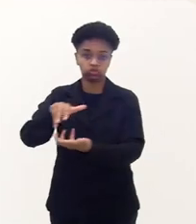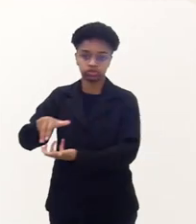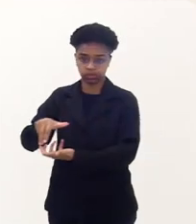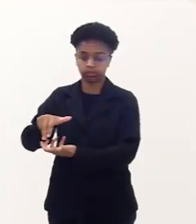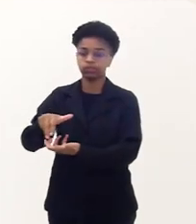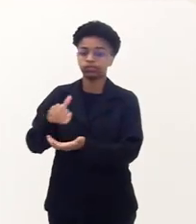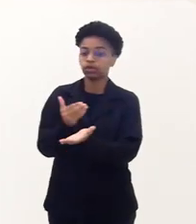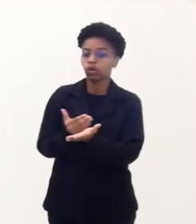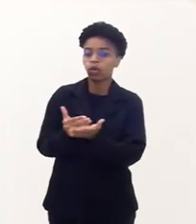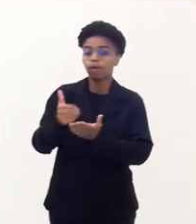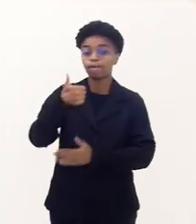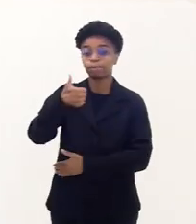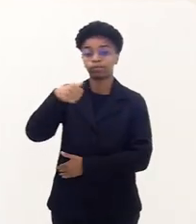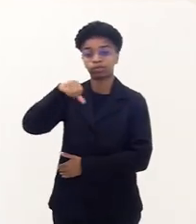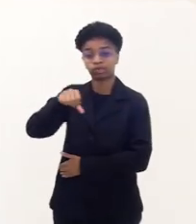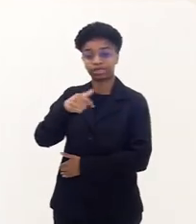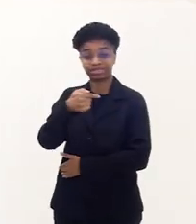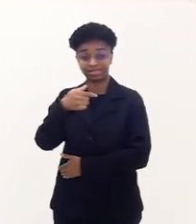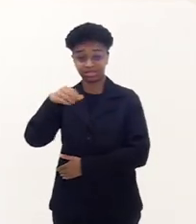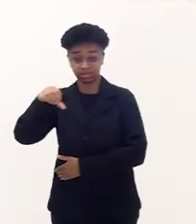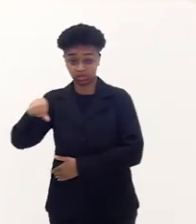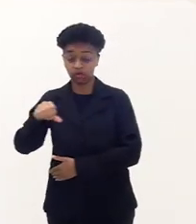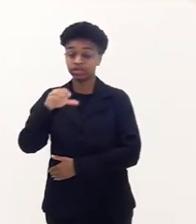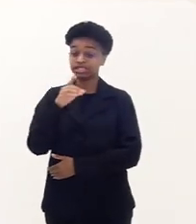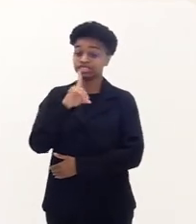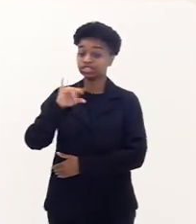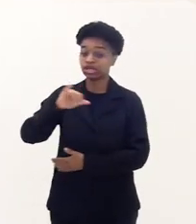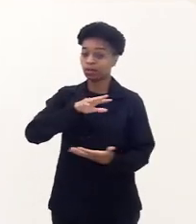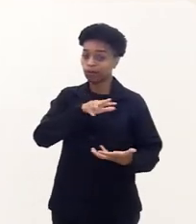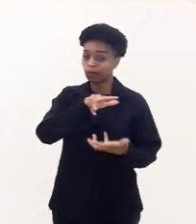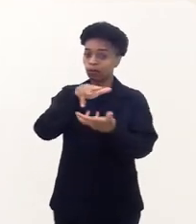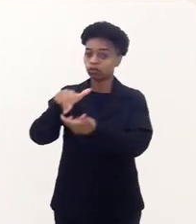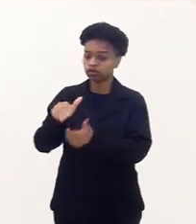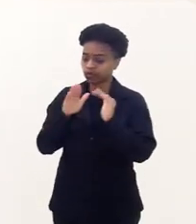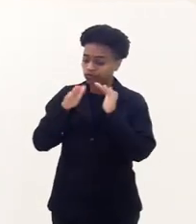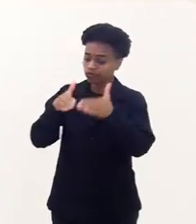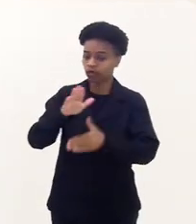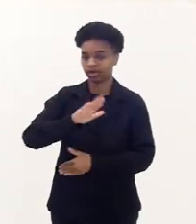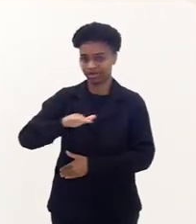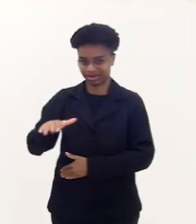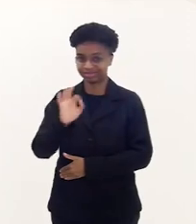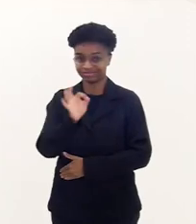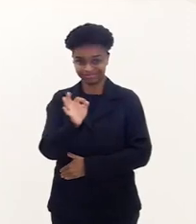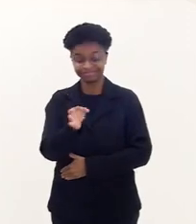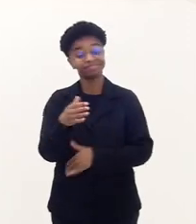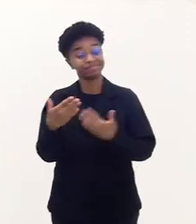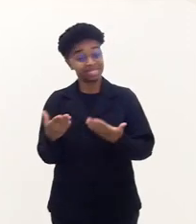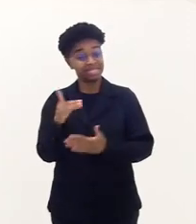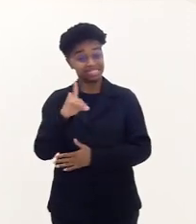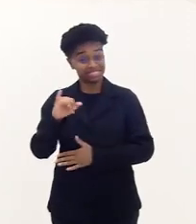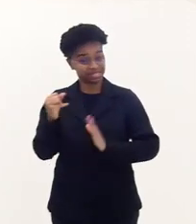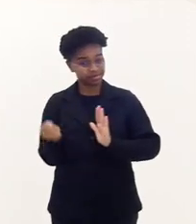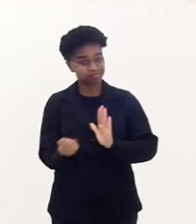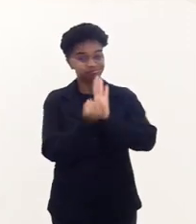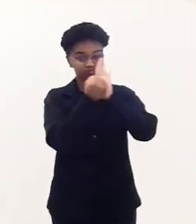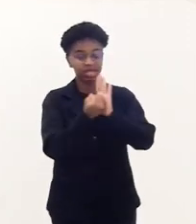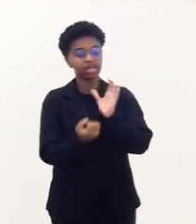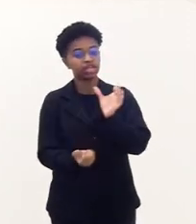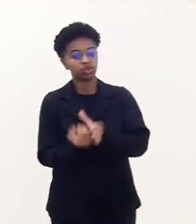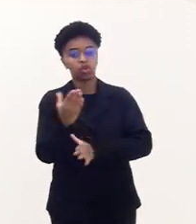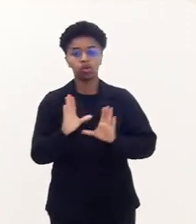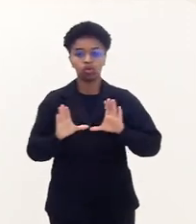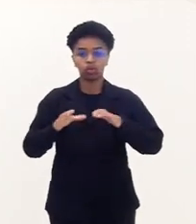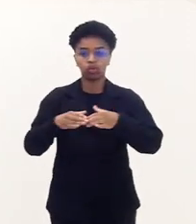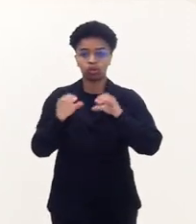que iniciou-se em 1979, com o Dia Internacional da Criança. E foi nesse dia que se instaurou um